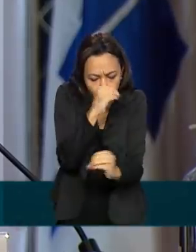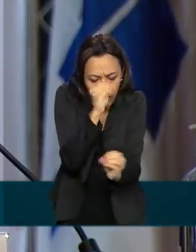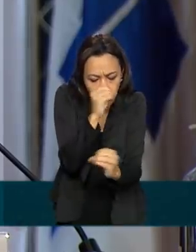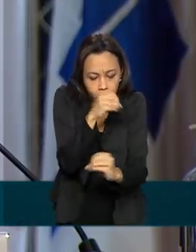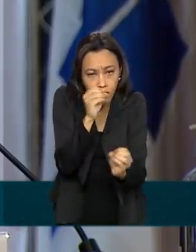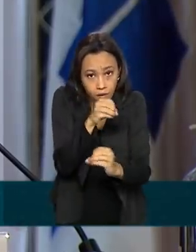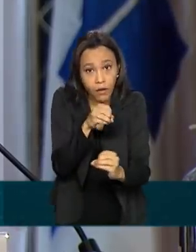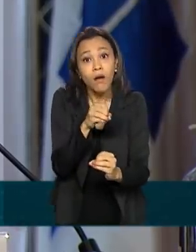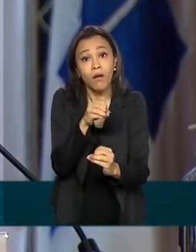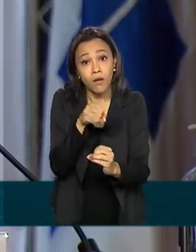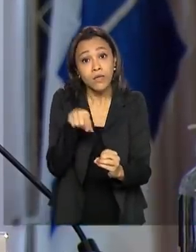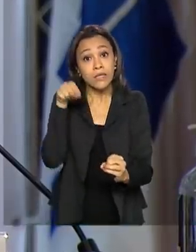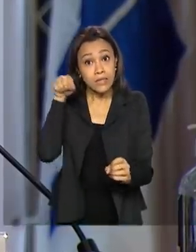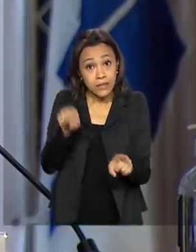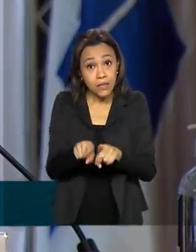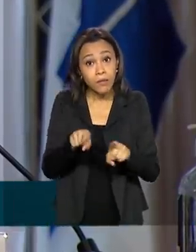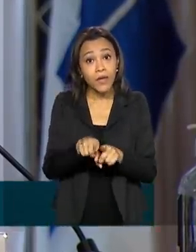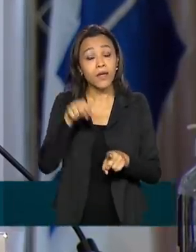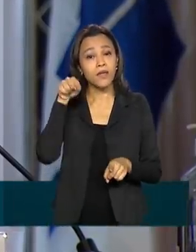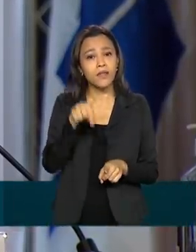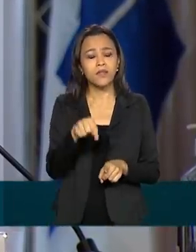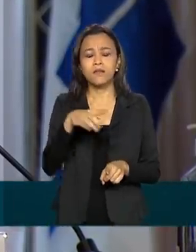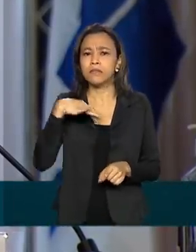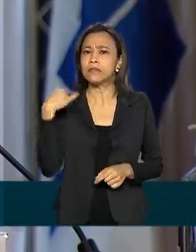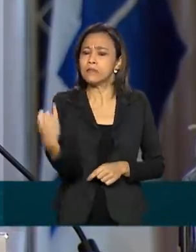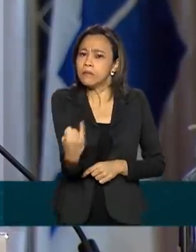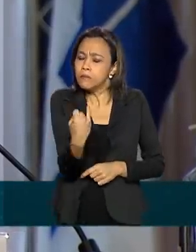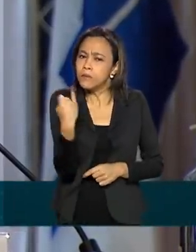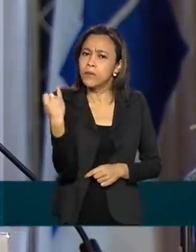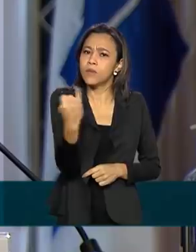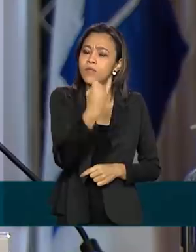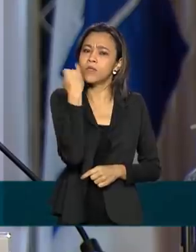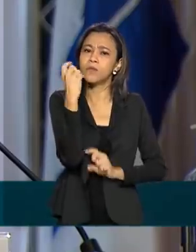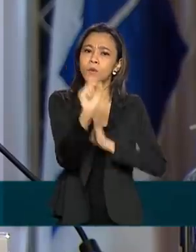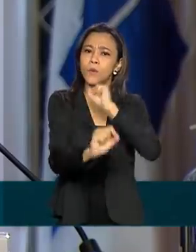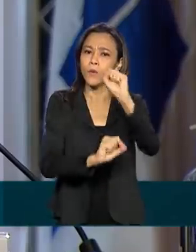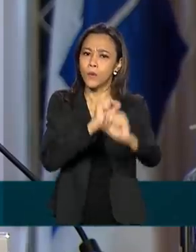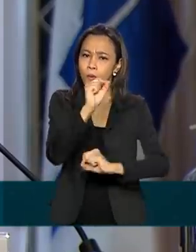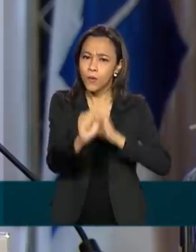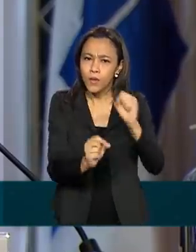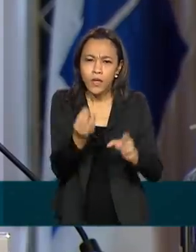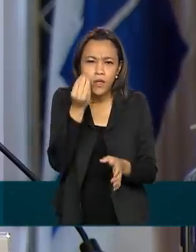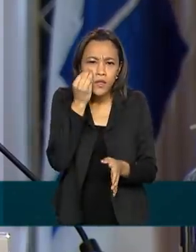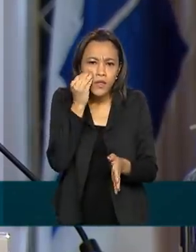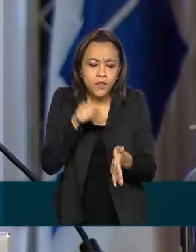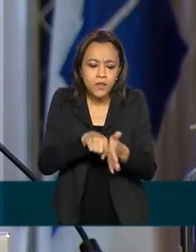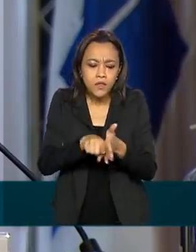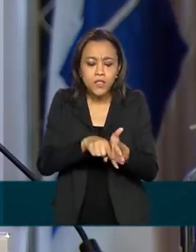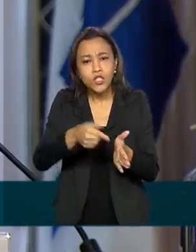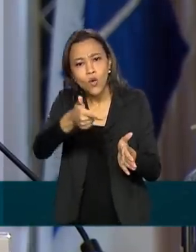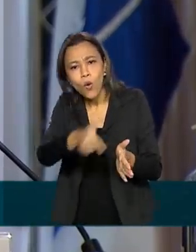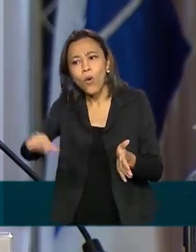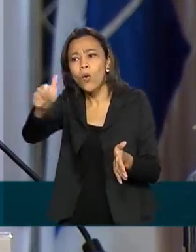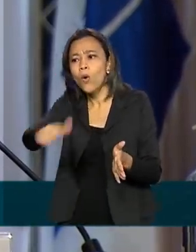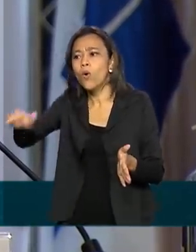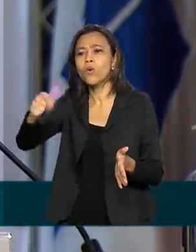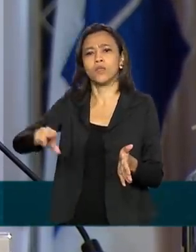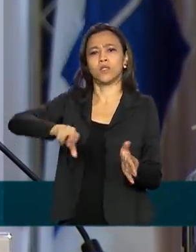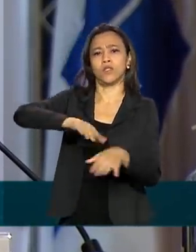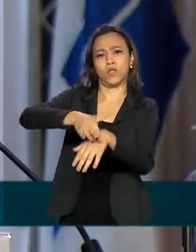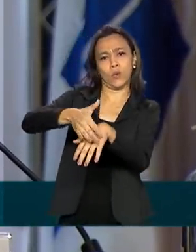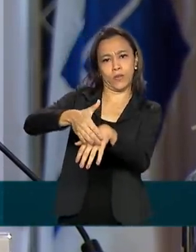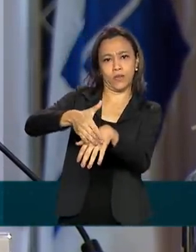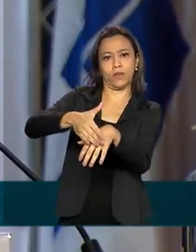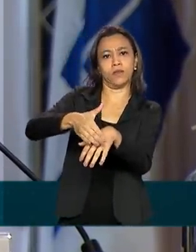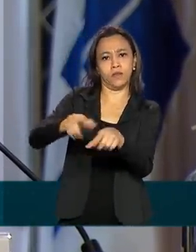também será útil para o diagnóstico laboratorial de outras doenças e agravos, uma vez que são